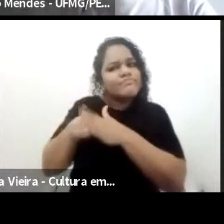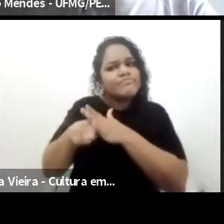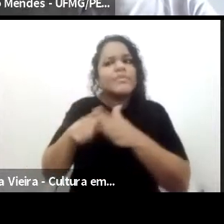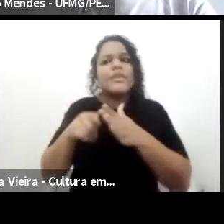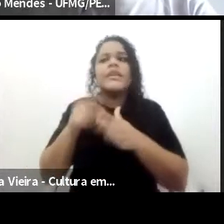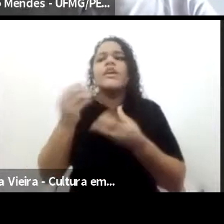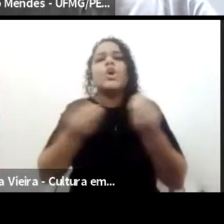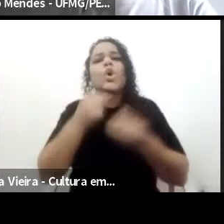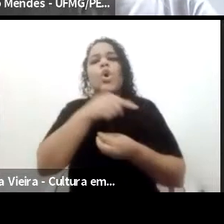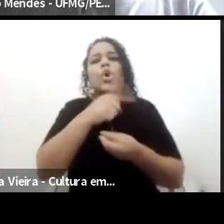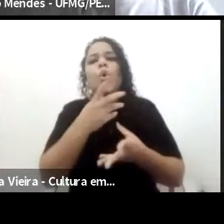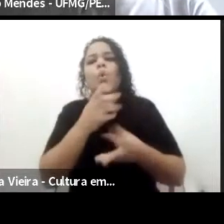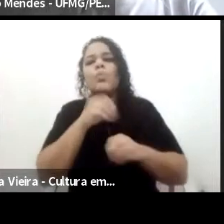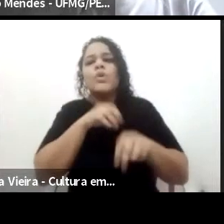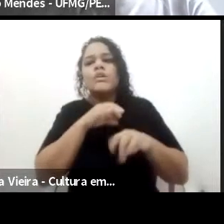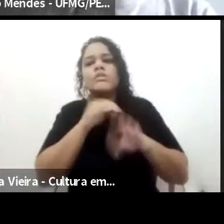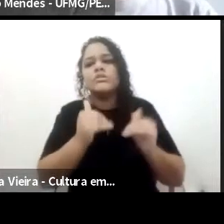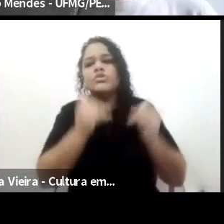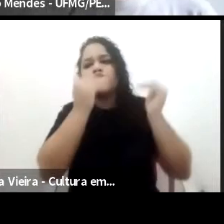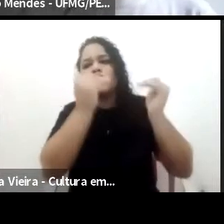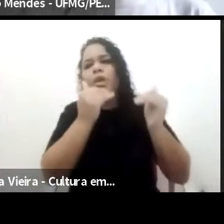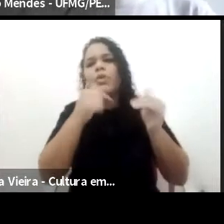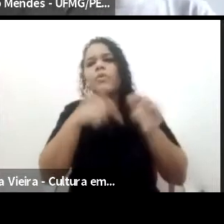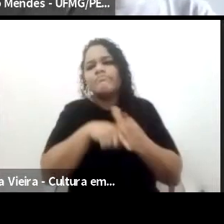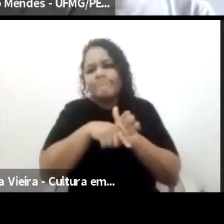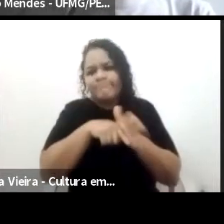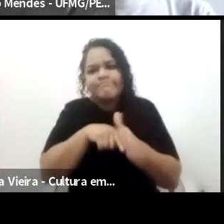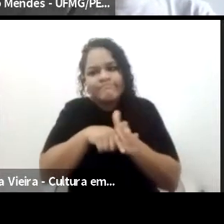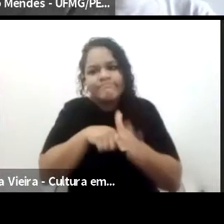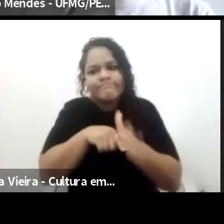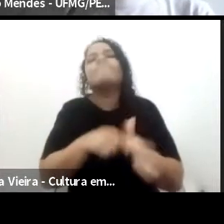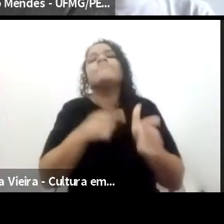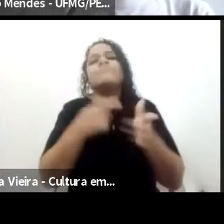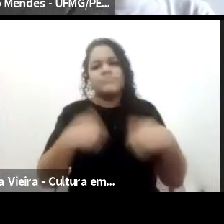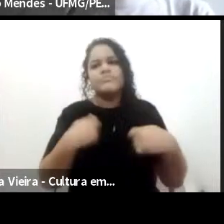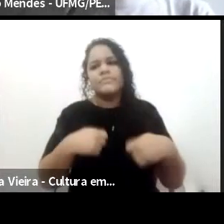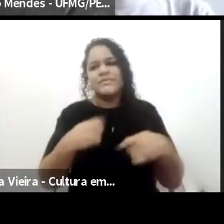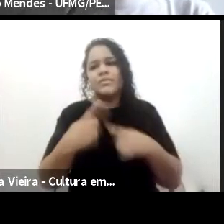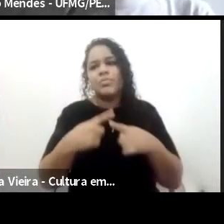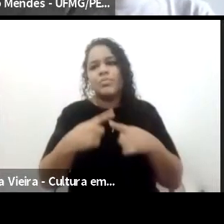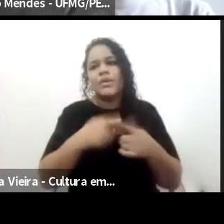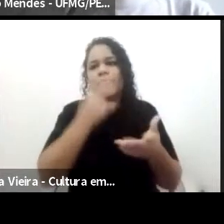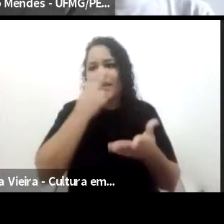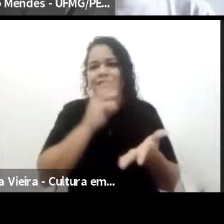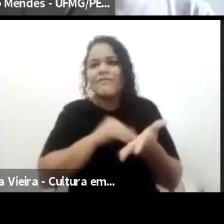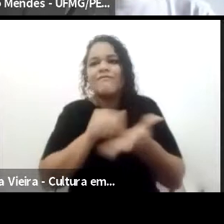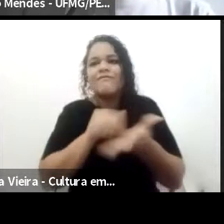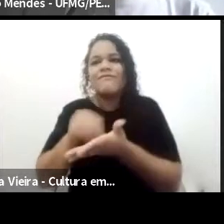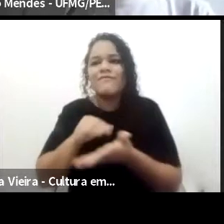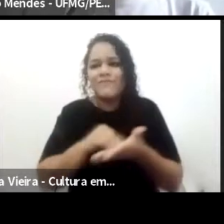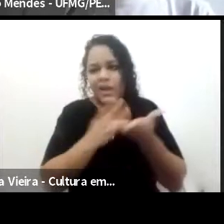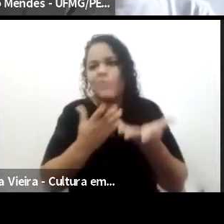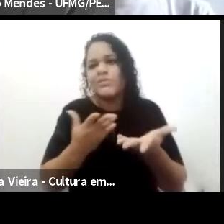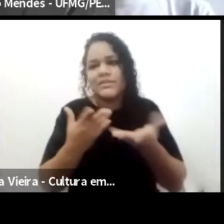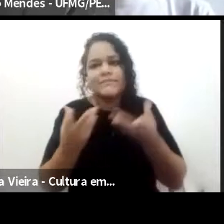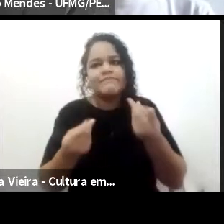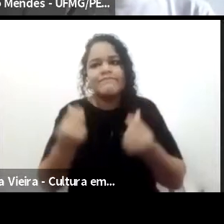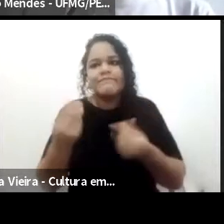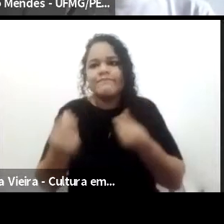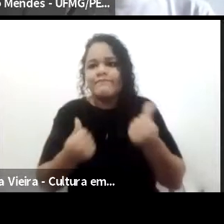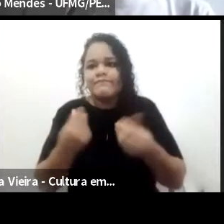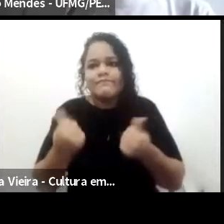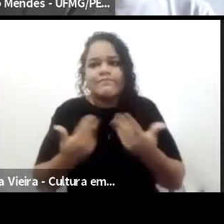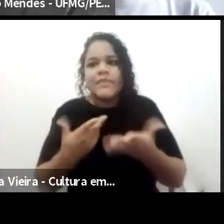Também é algo que falta, vamos dizer assim, fôlego para essas pesquisas, talvez também pelas escolas estarem